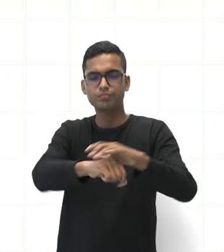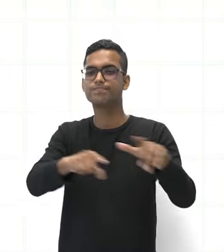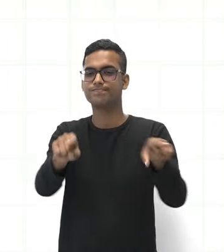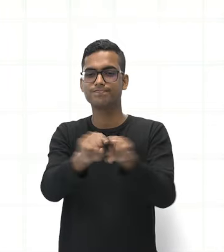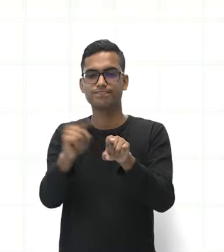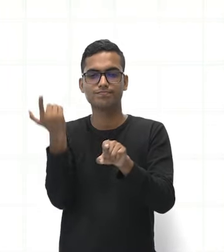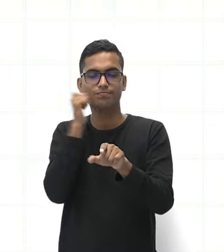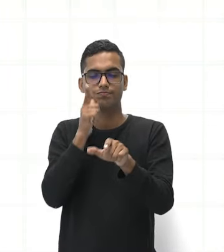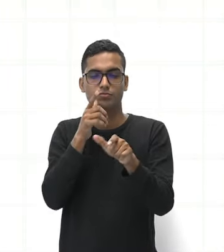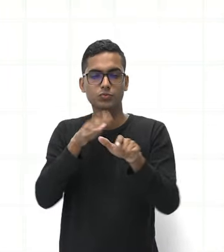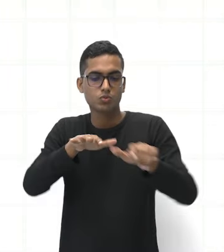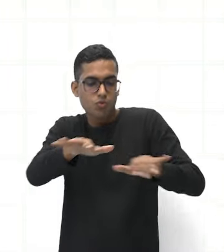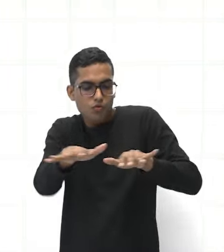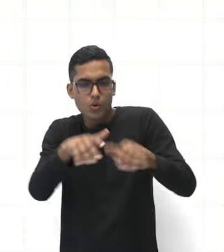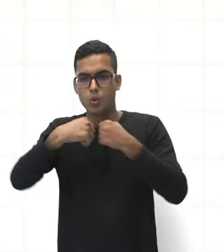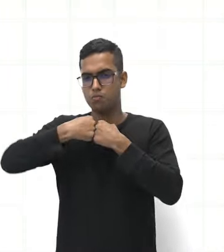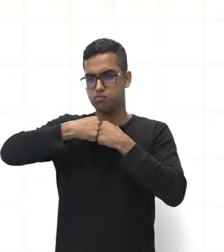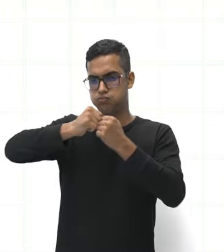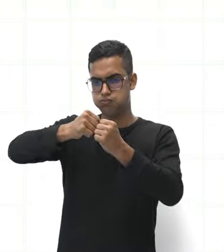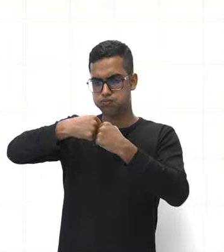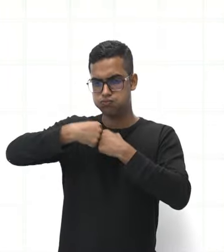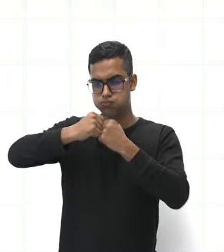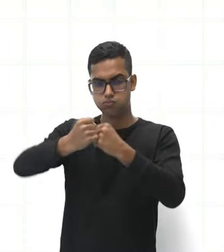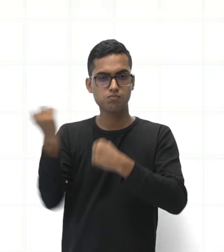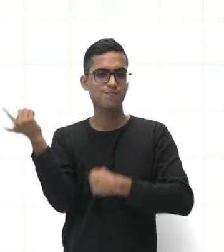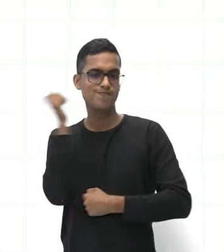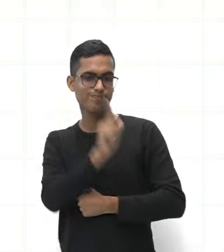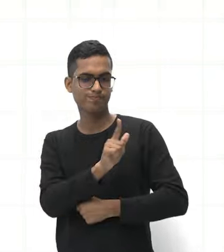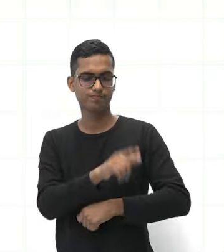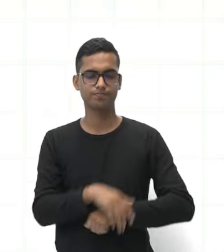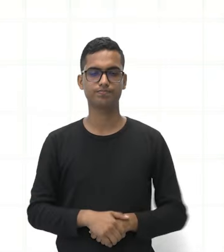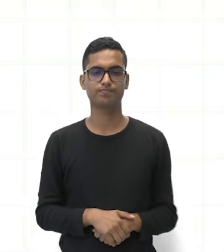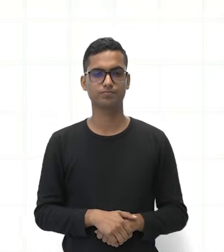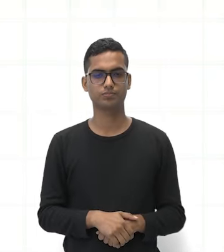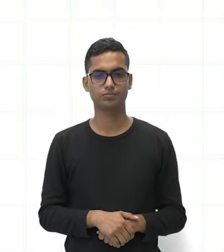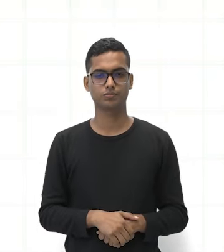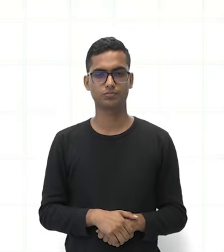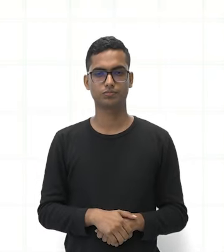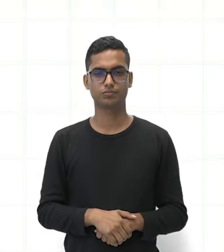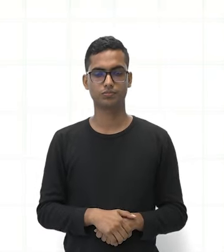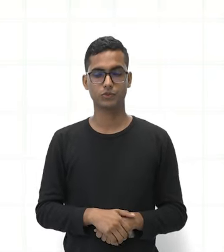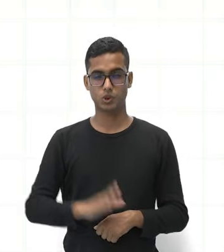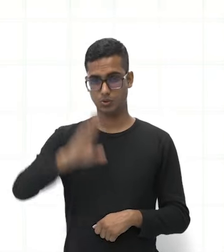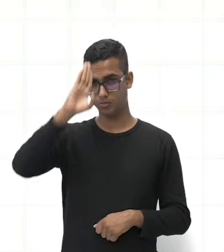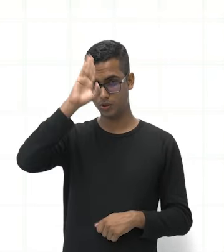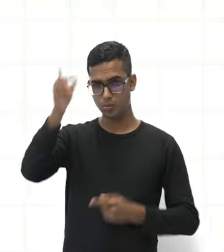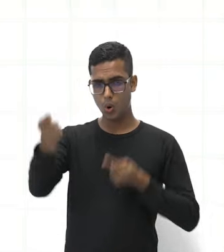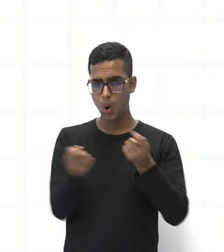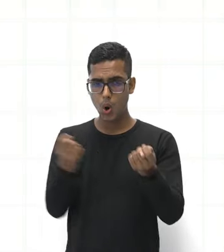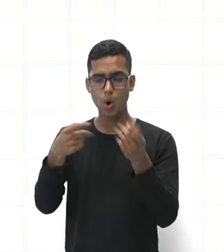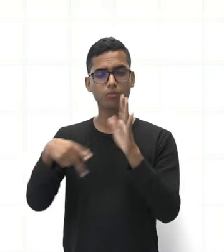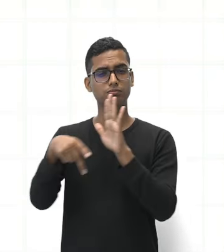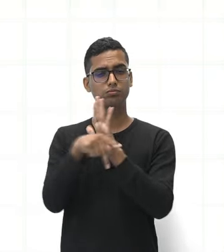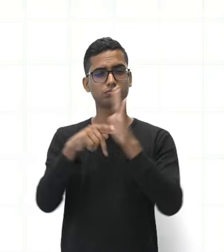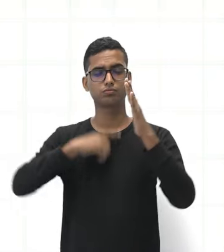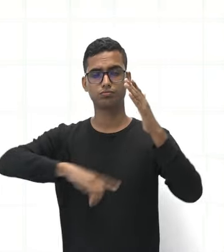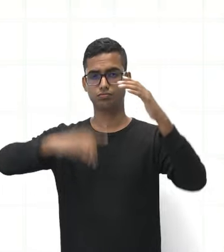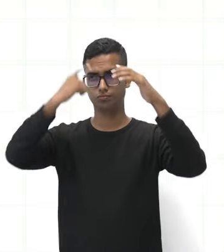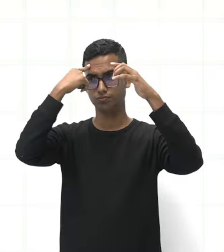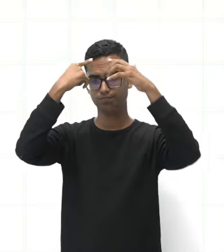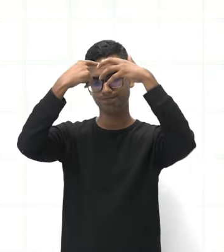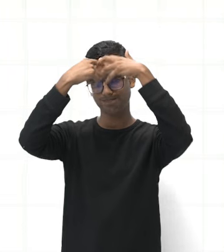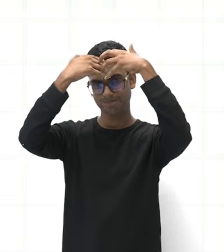articulações e comandando tudo isso, o nosso cérebro, que vai se